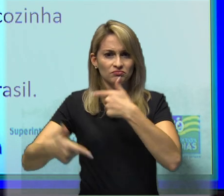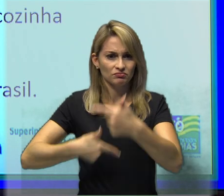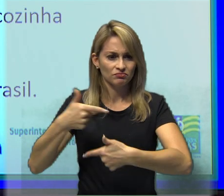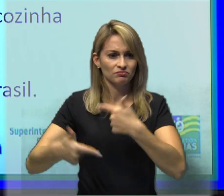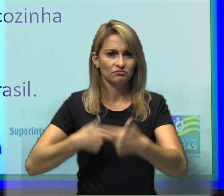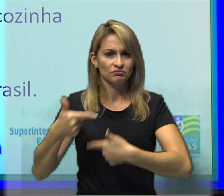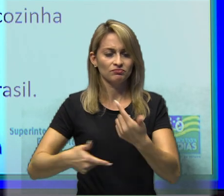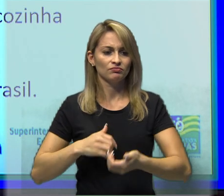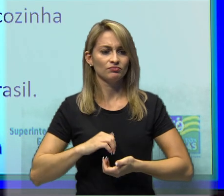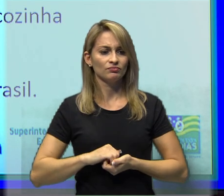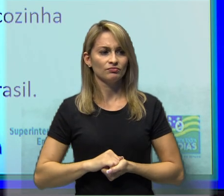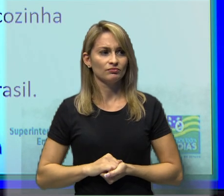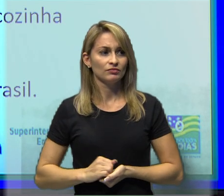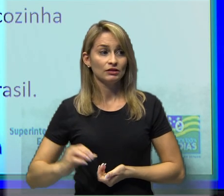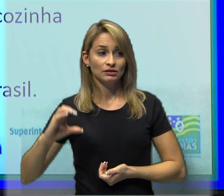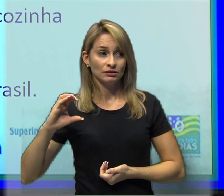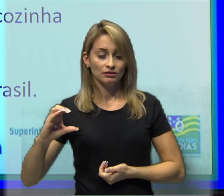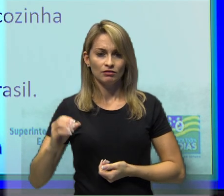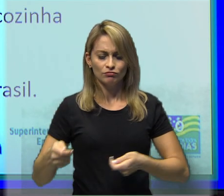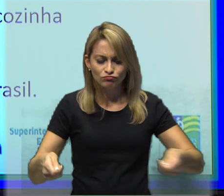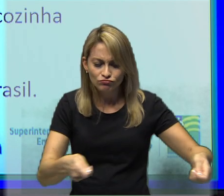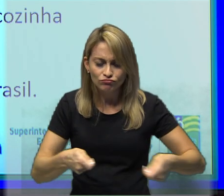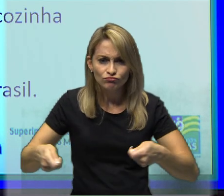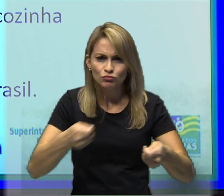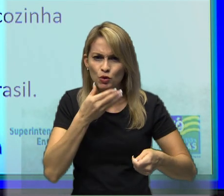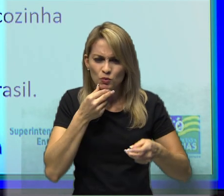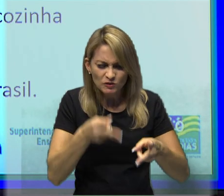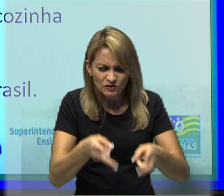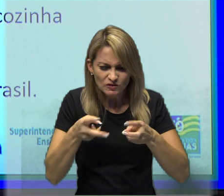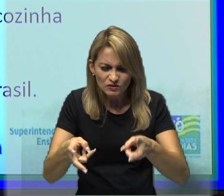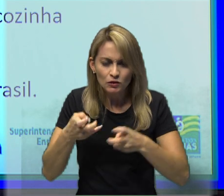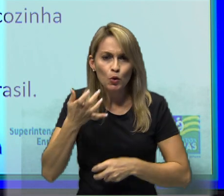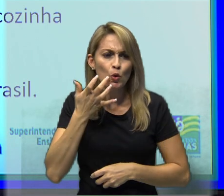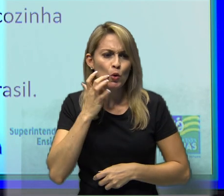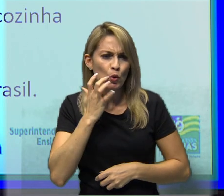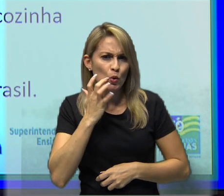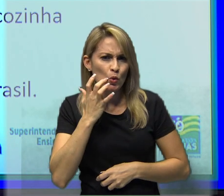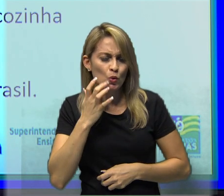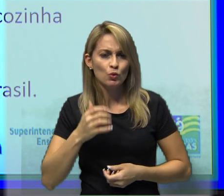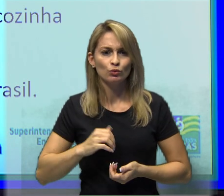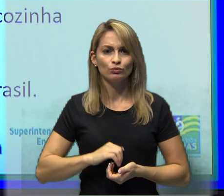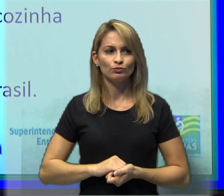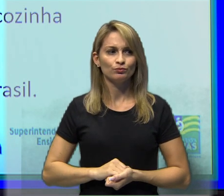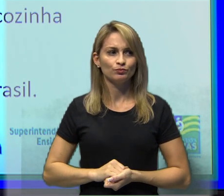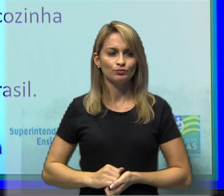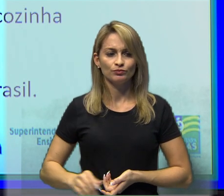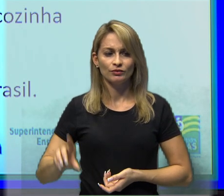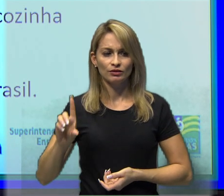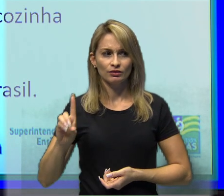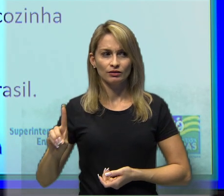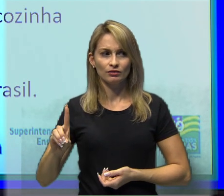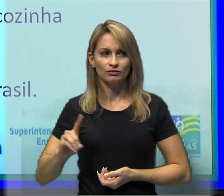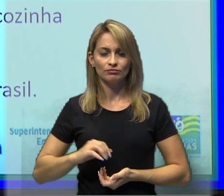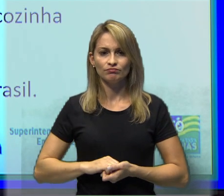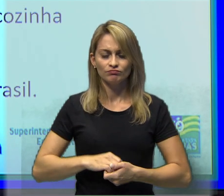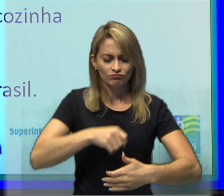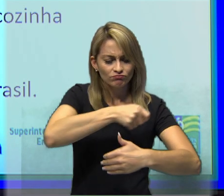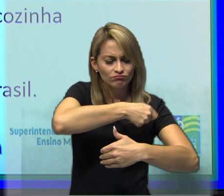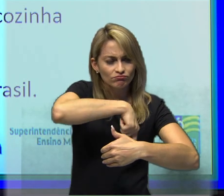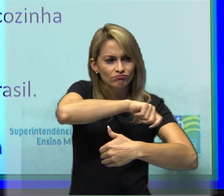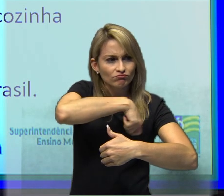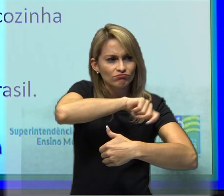ouro. Letra D. Culinária, exercida na senzala com as sobras da cozinha dos senhores.